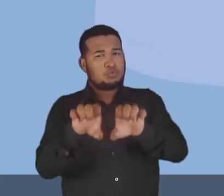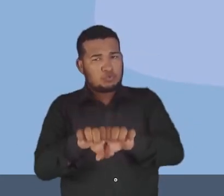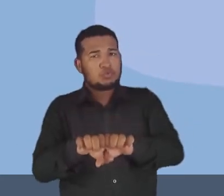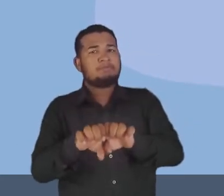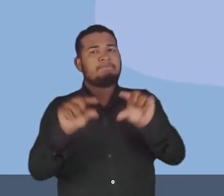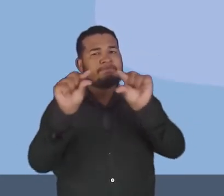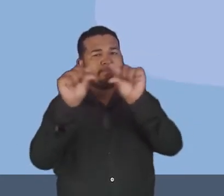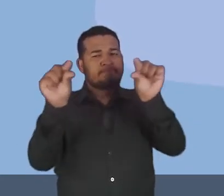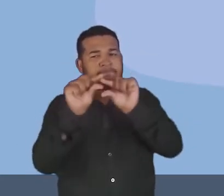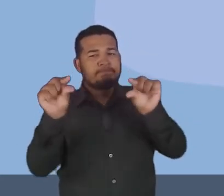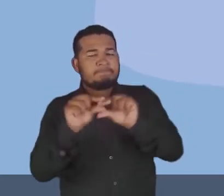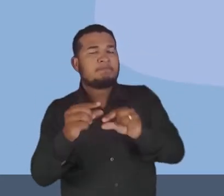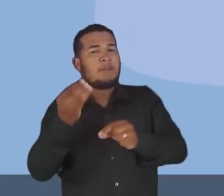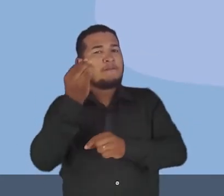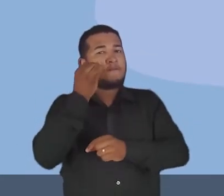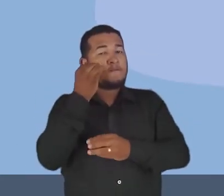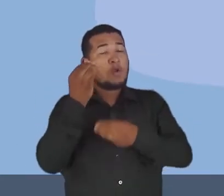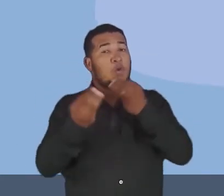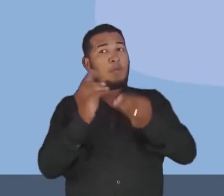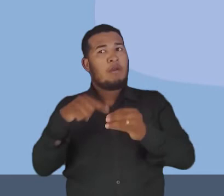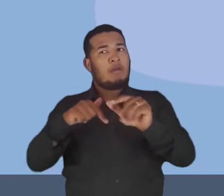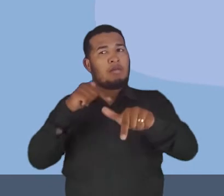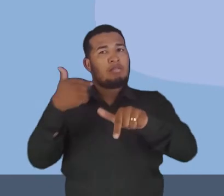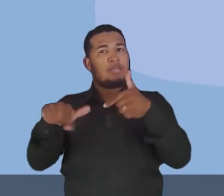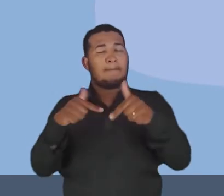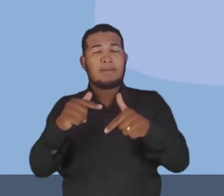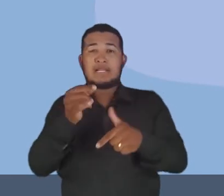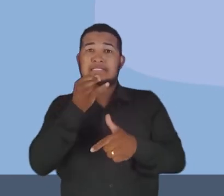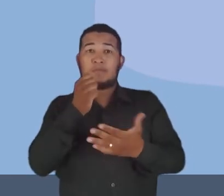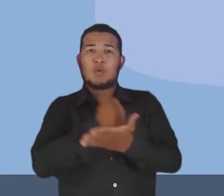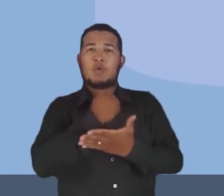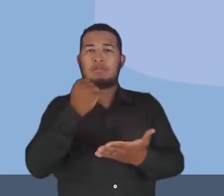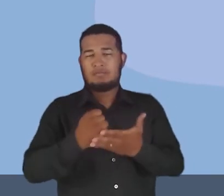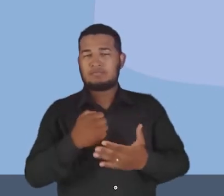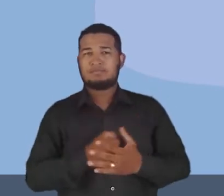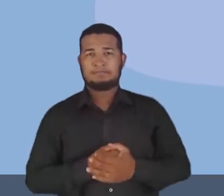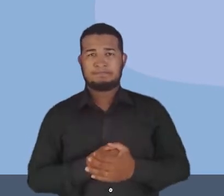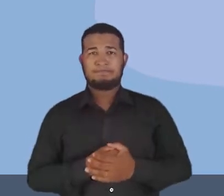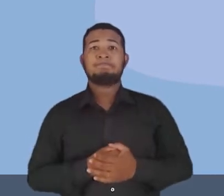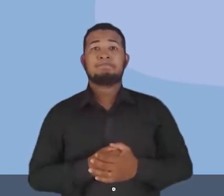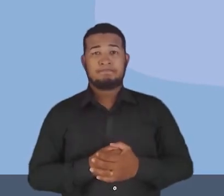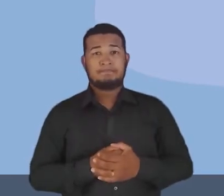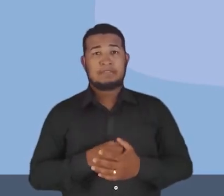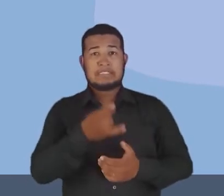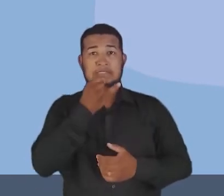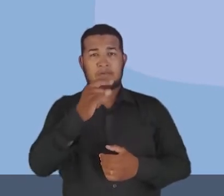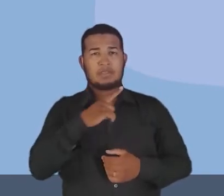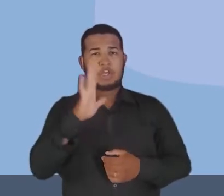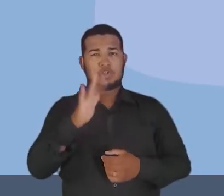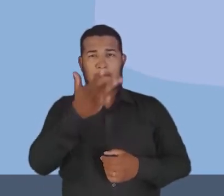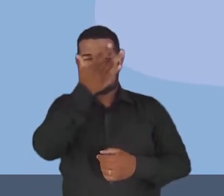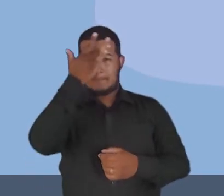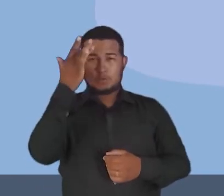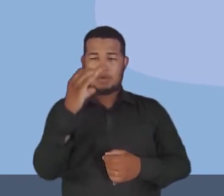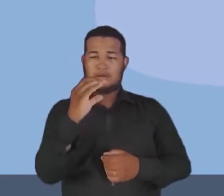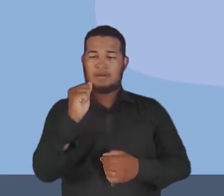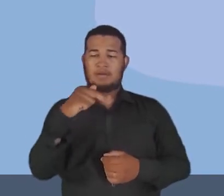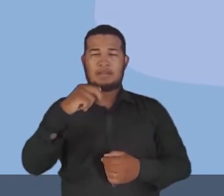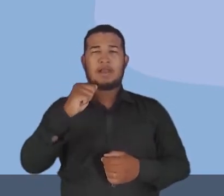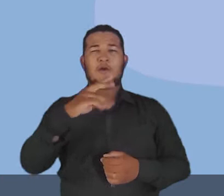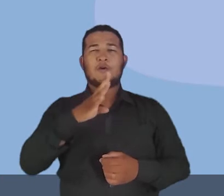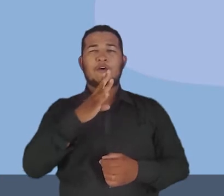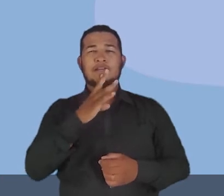no campo, falando um pouquinho sobre os trabalhos temporários. Então, a imagem mostra um cortador de cana. Os